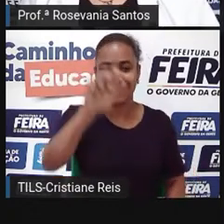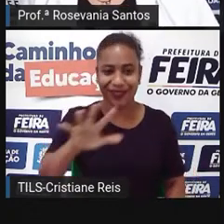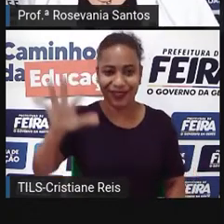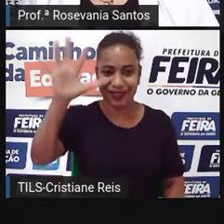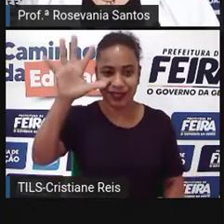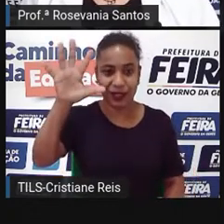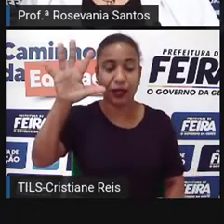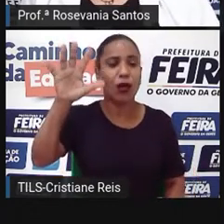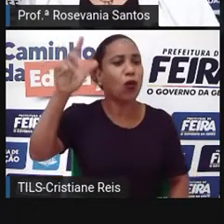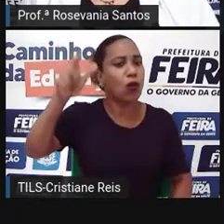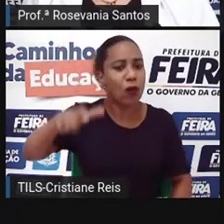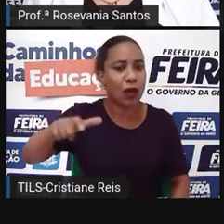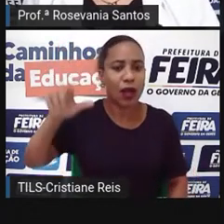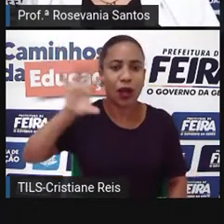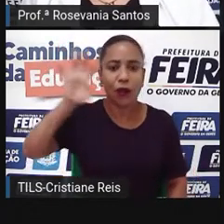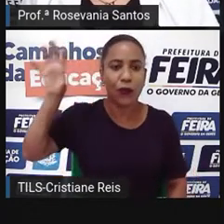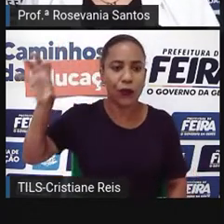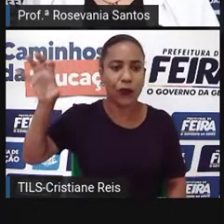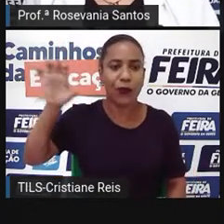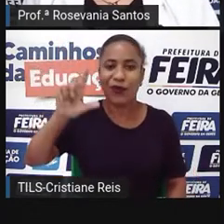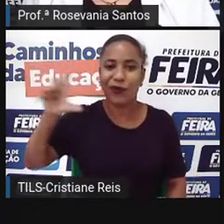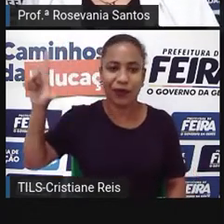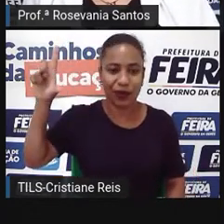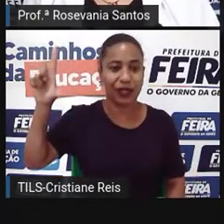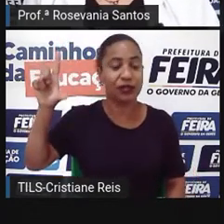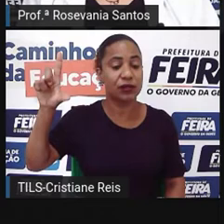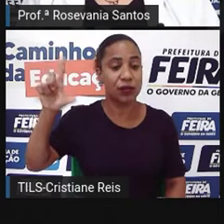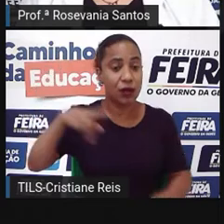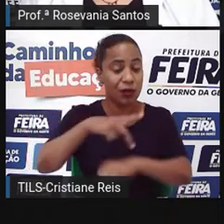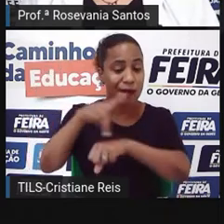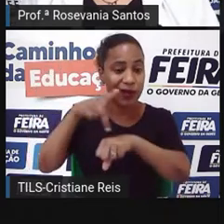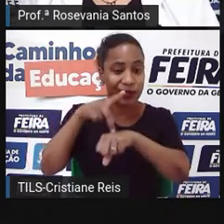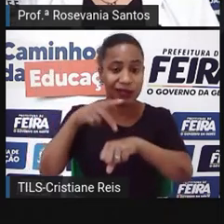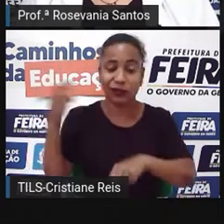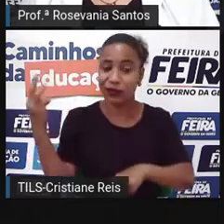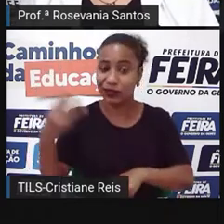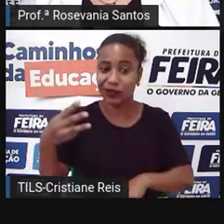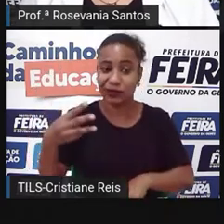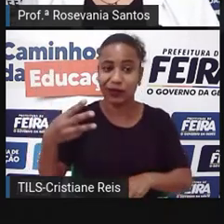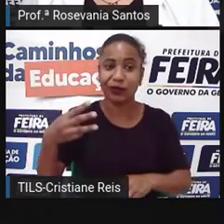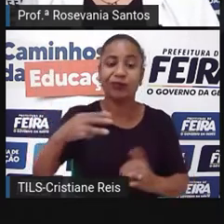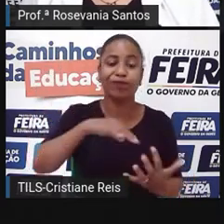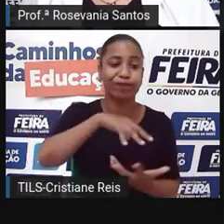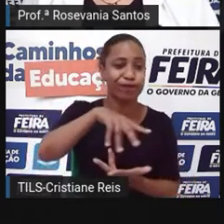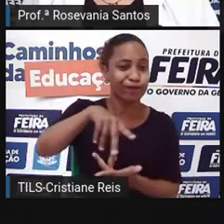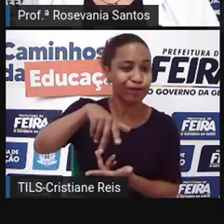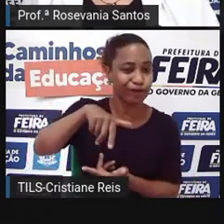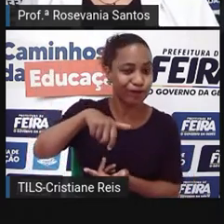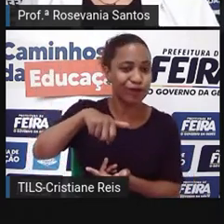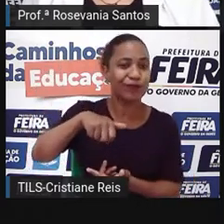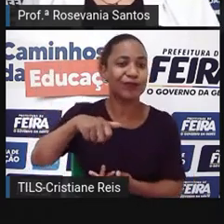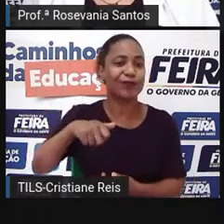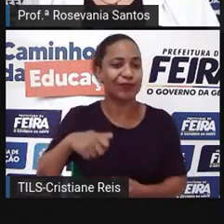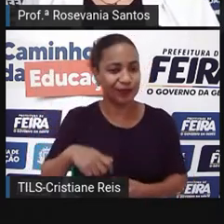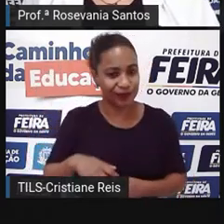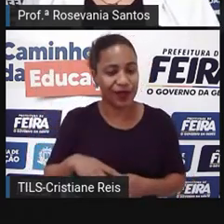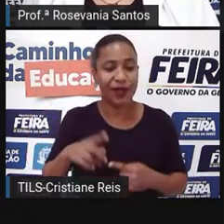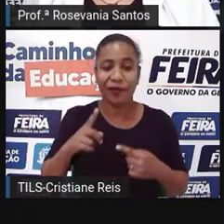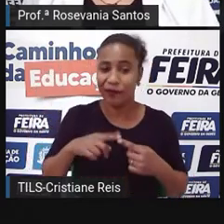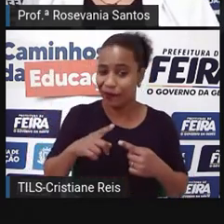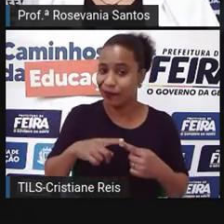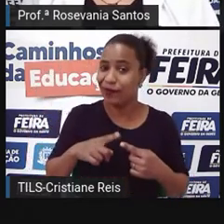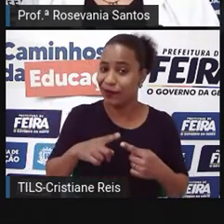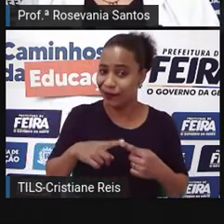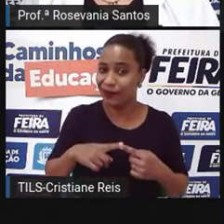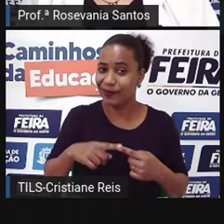leste da Ásia, é o terceiro maior país do mundo, no caso dele, né, a seguir a Rússia e o Canadá. Então, a